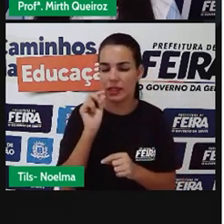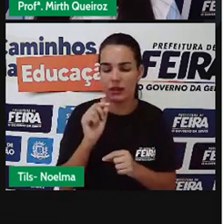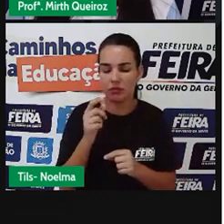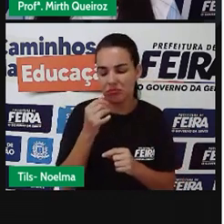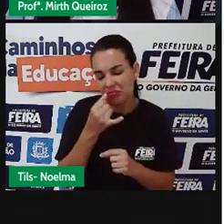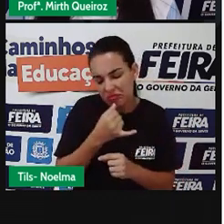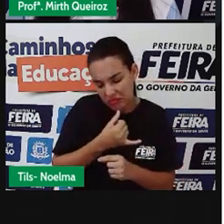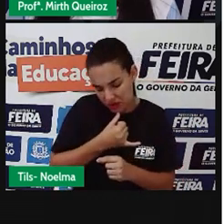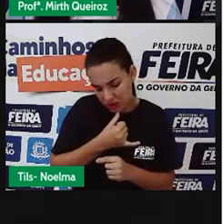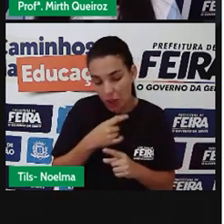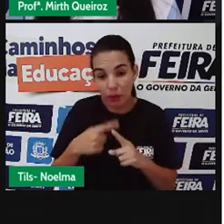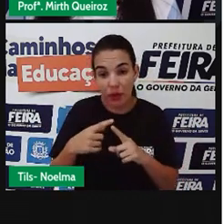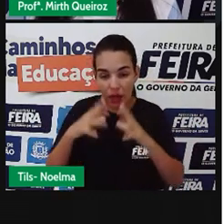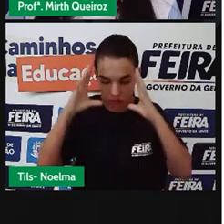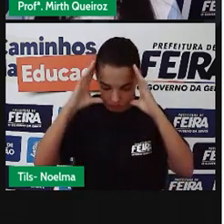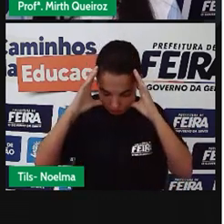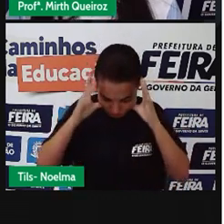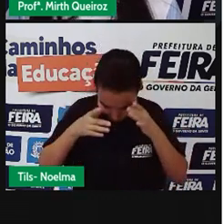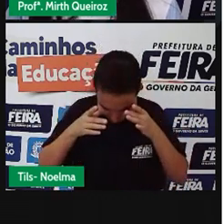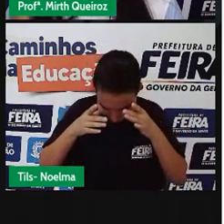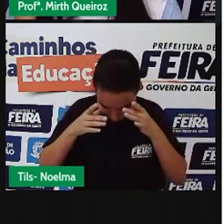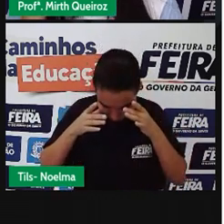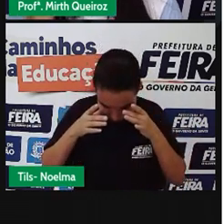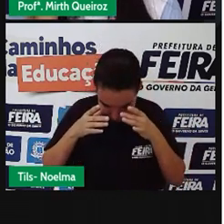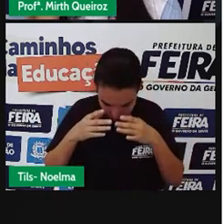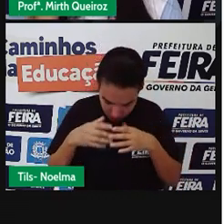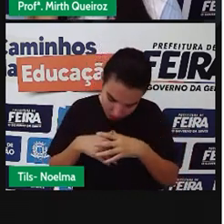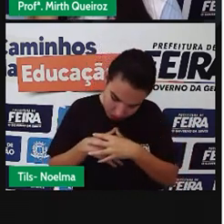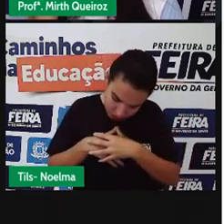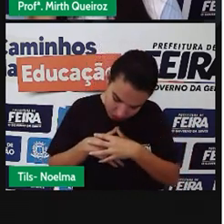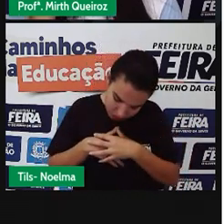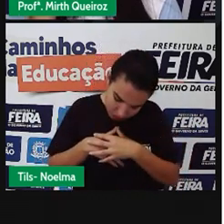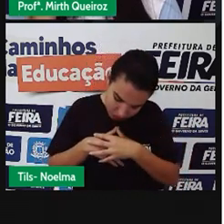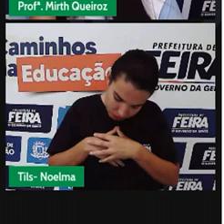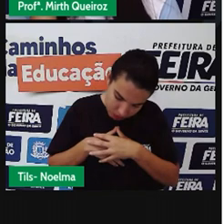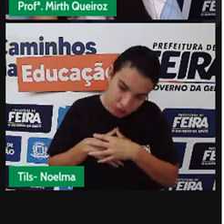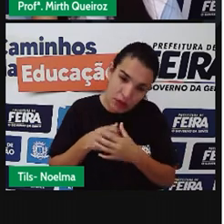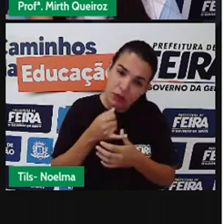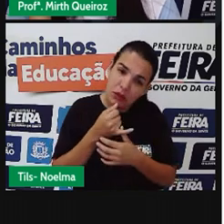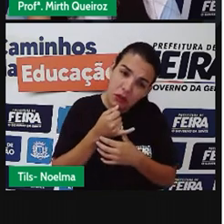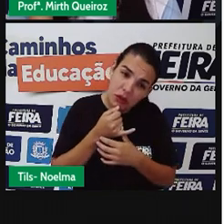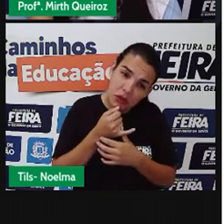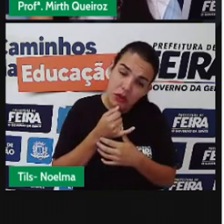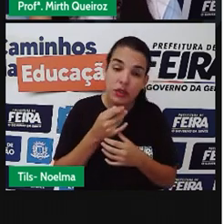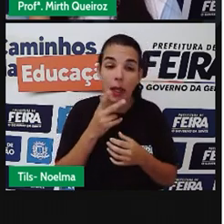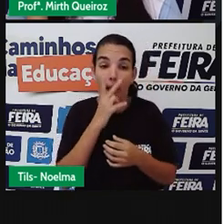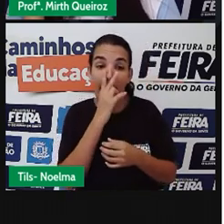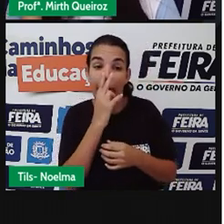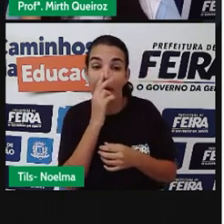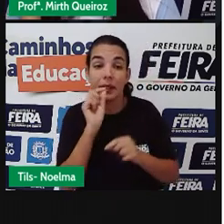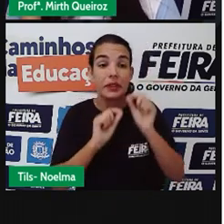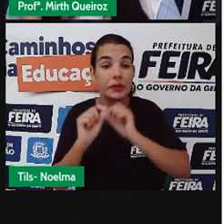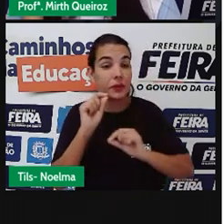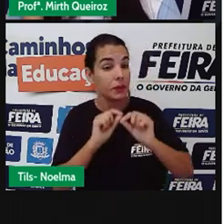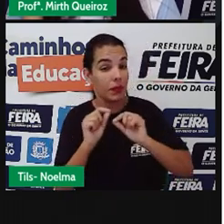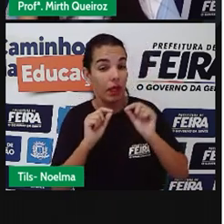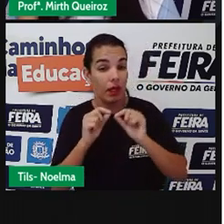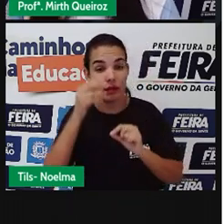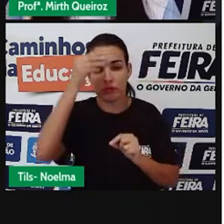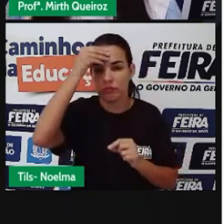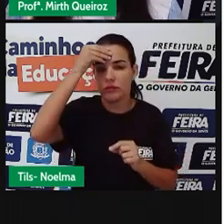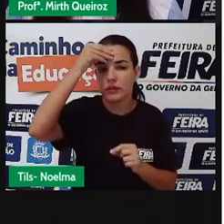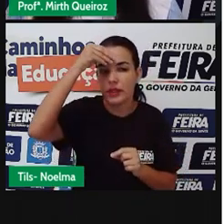tristeza ou depressão. Note que ele está com a cabeça em cima, loucassou, né? Como se ele estivesse triste,